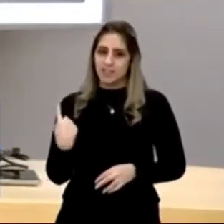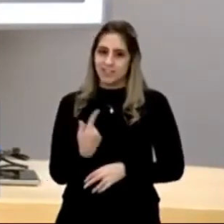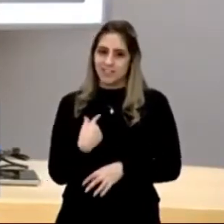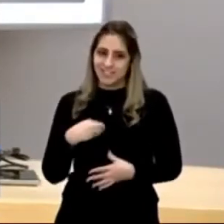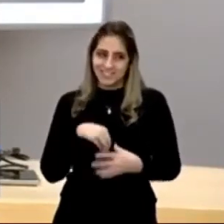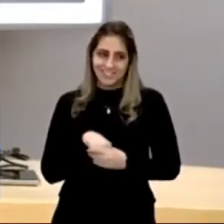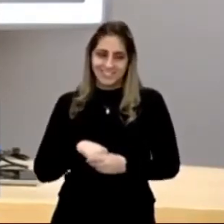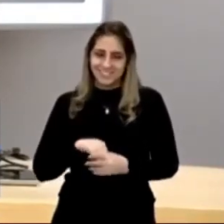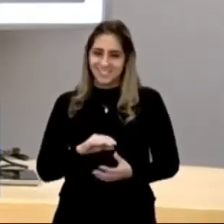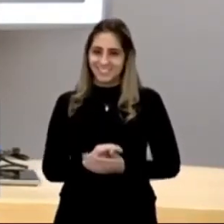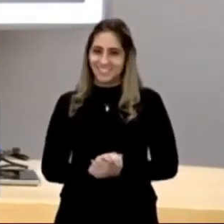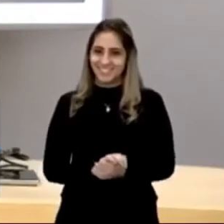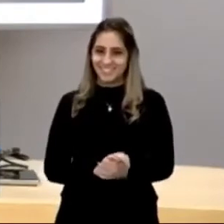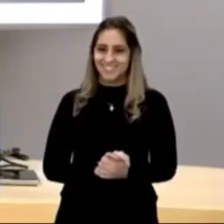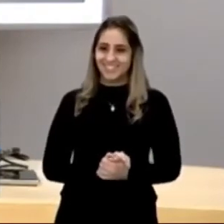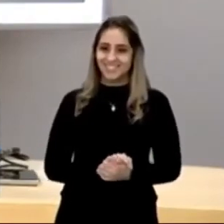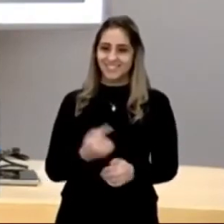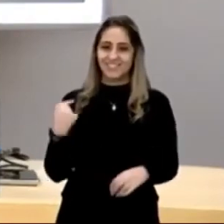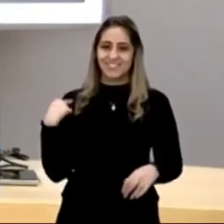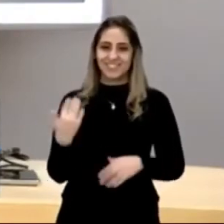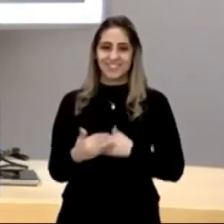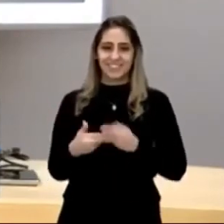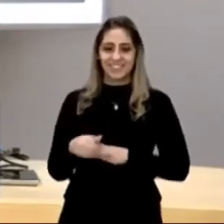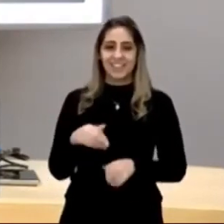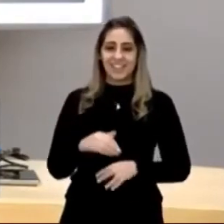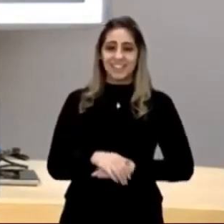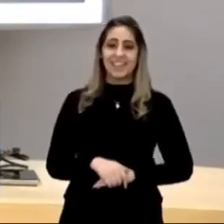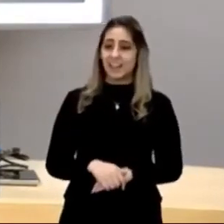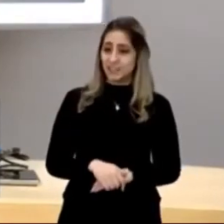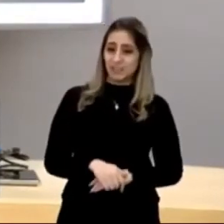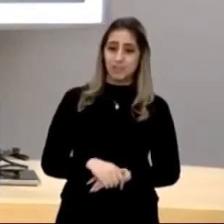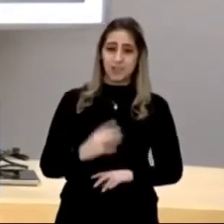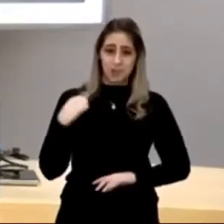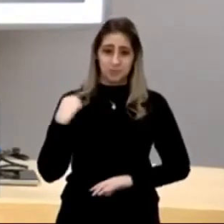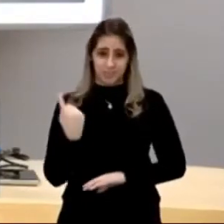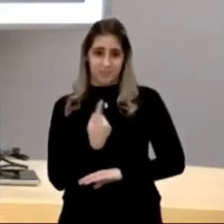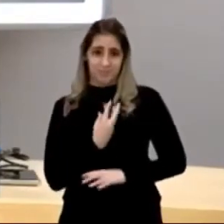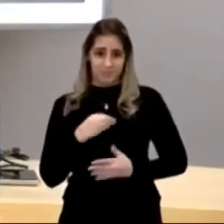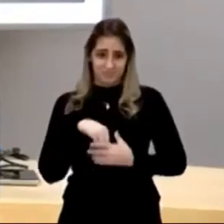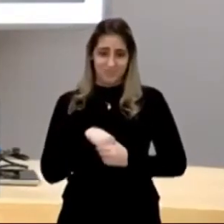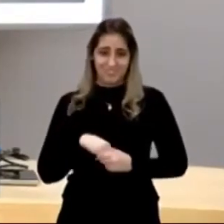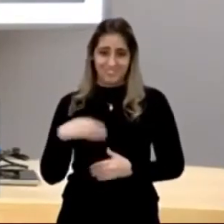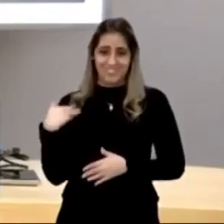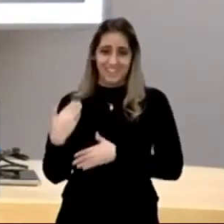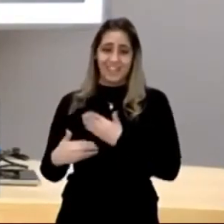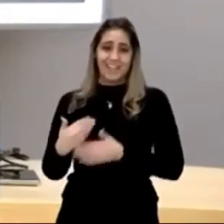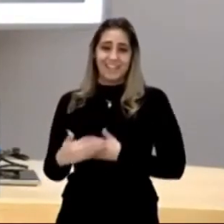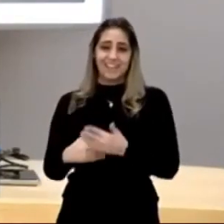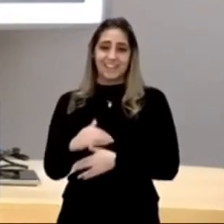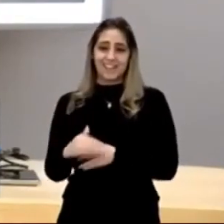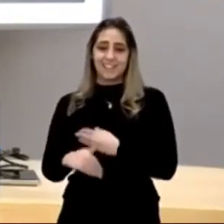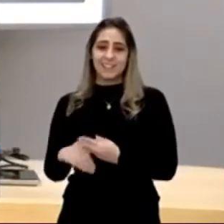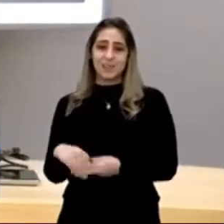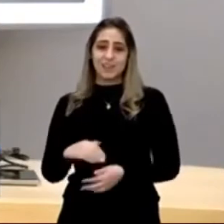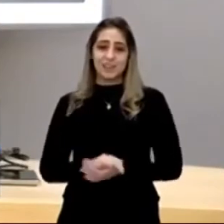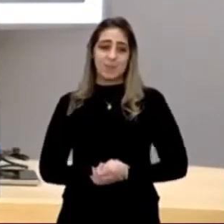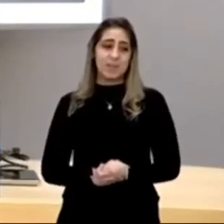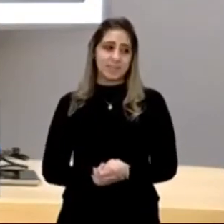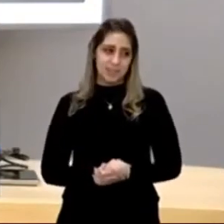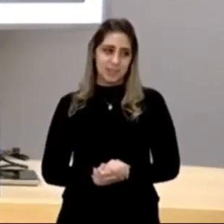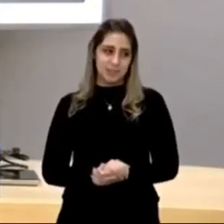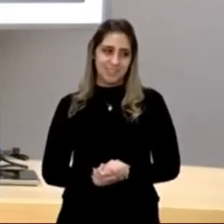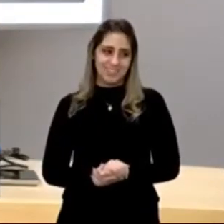com as indígenas, e aí, talvez seja impossibilitado de pesquisar, porque pessoas, homens solteiros